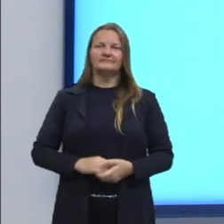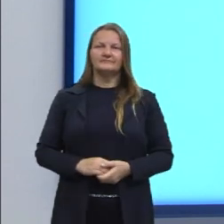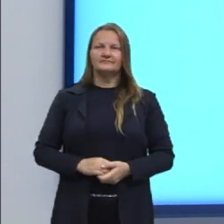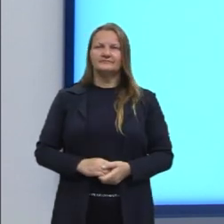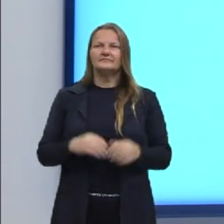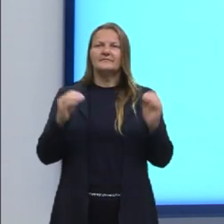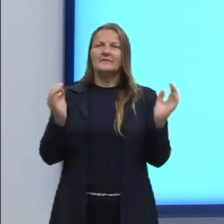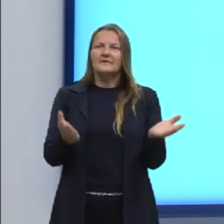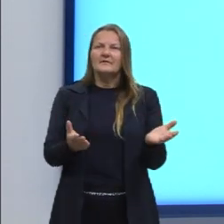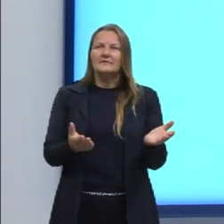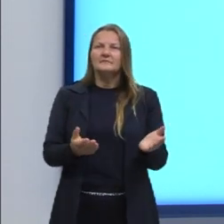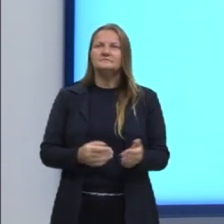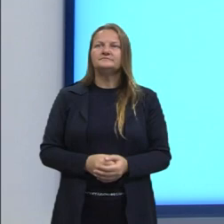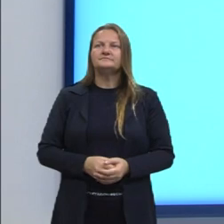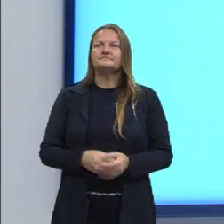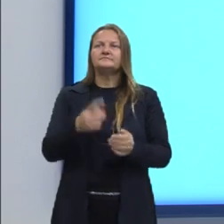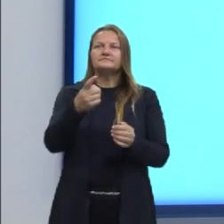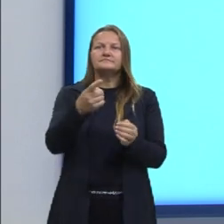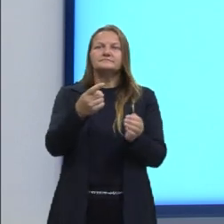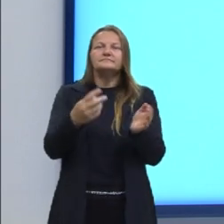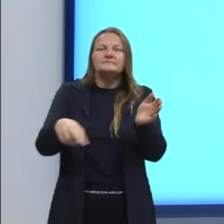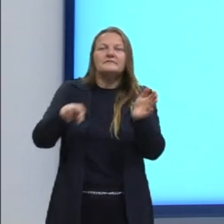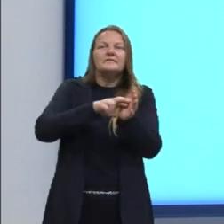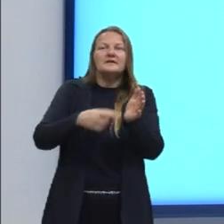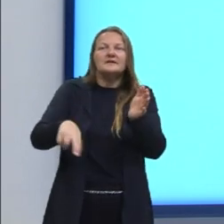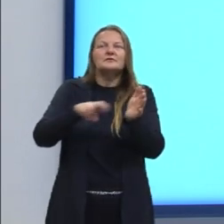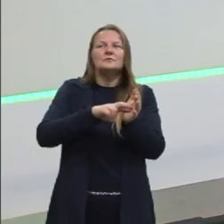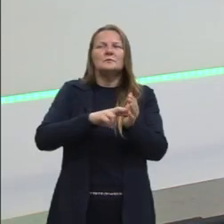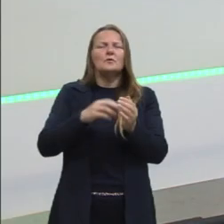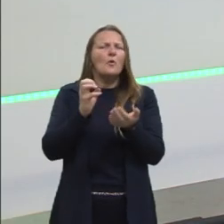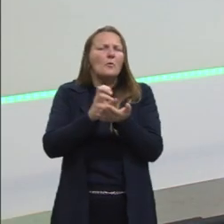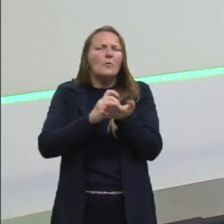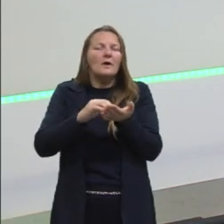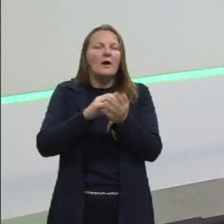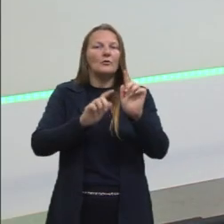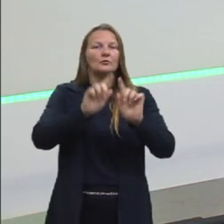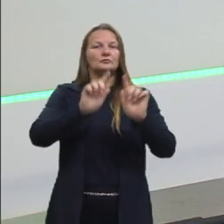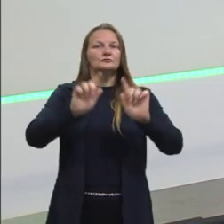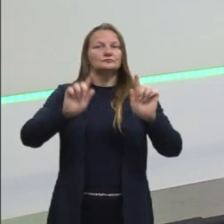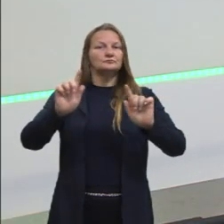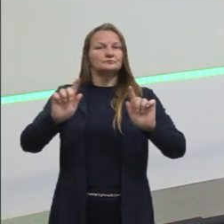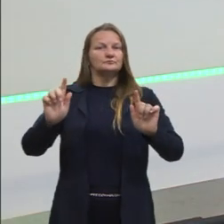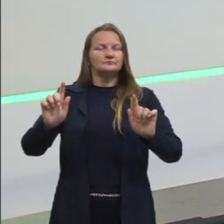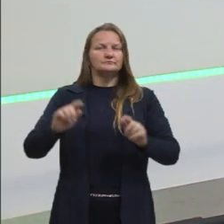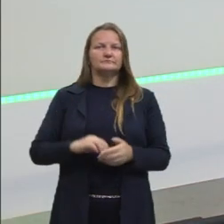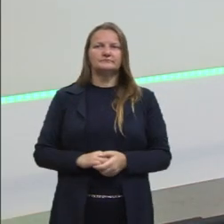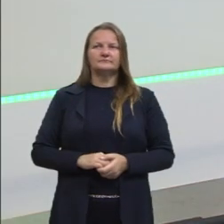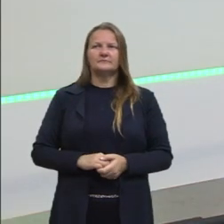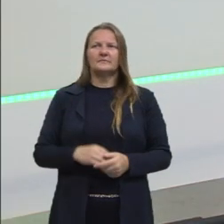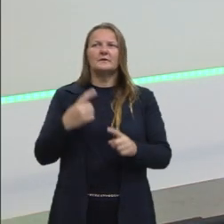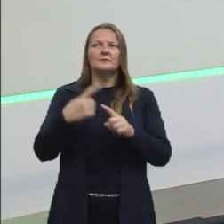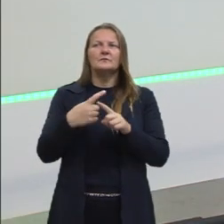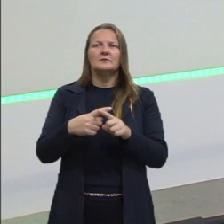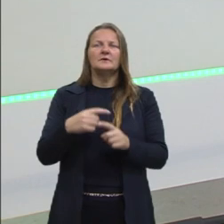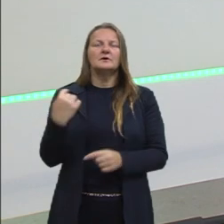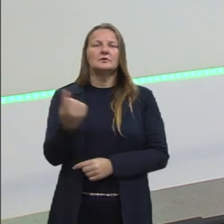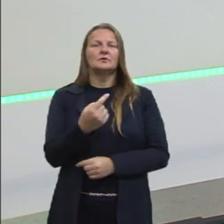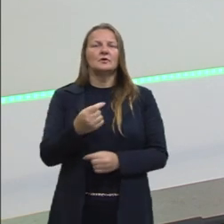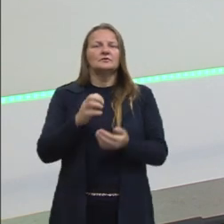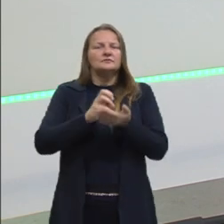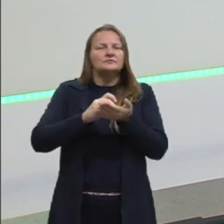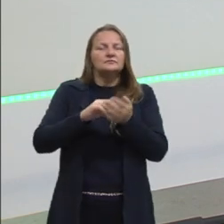Agora, nós vamos trabalhar um pouquinho os cálculos estatísticos. Por quê? A gente falou na